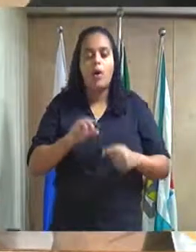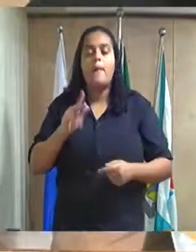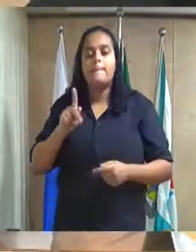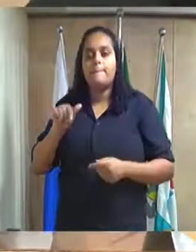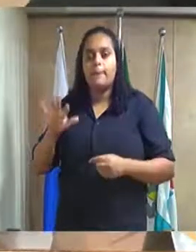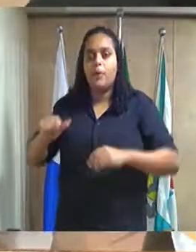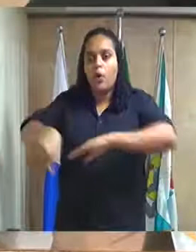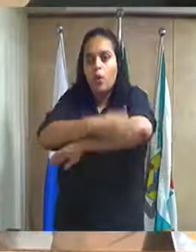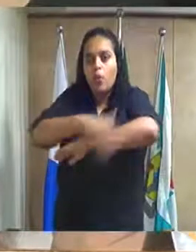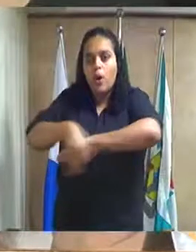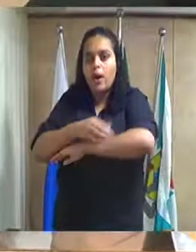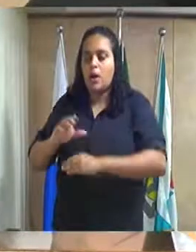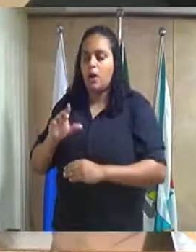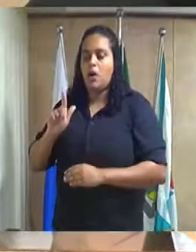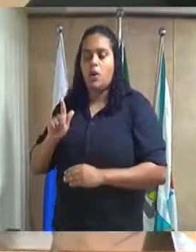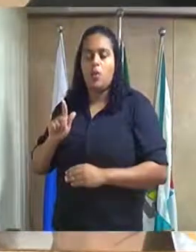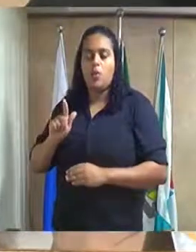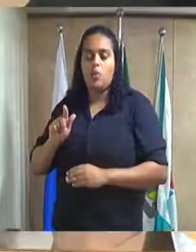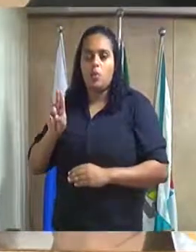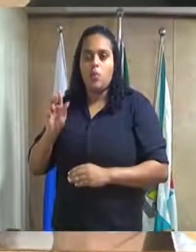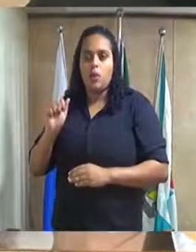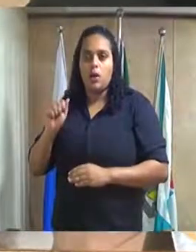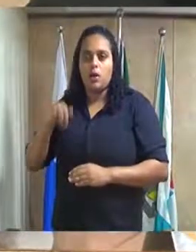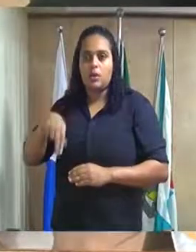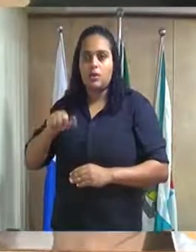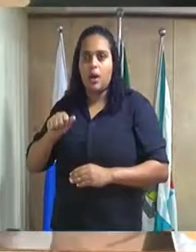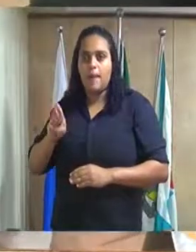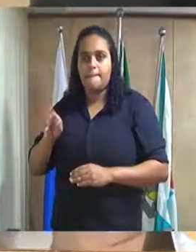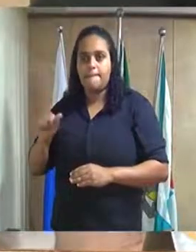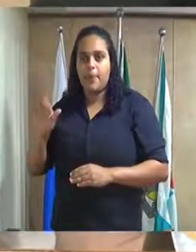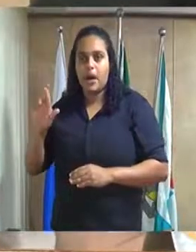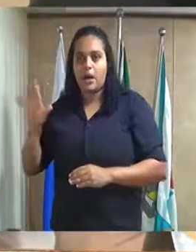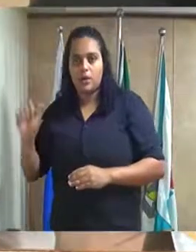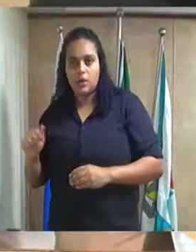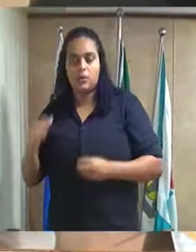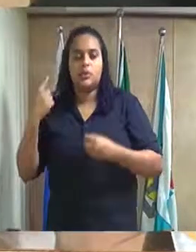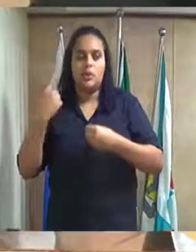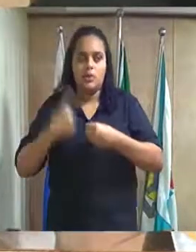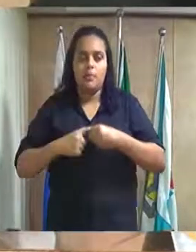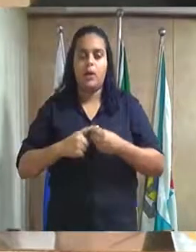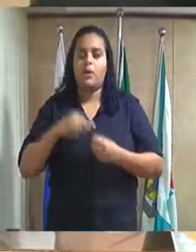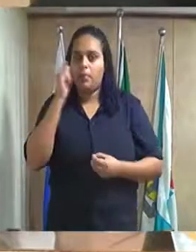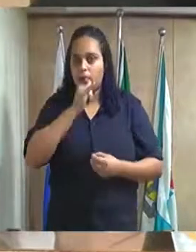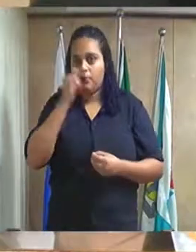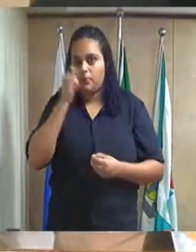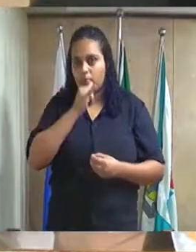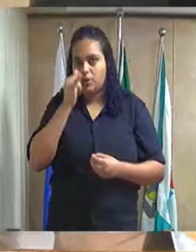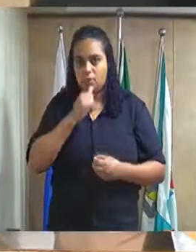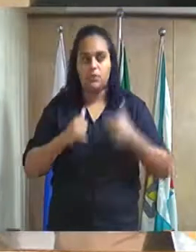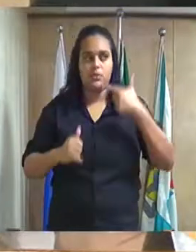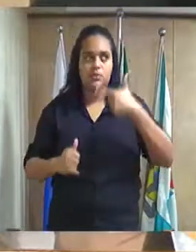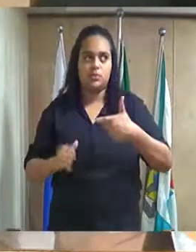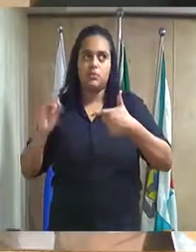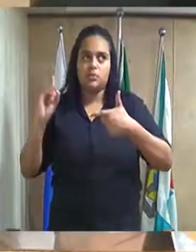Guanabara, bairro Parque Fluminense, segundo distrito deste município.